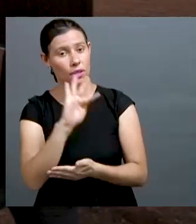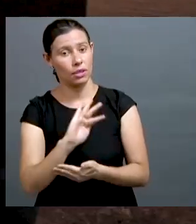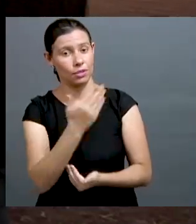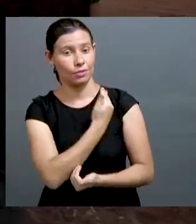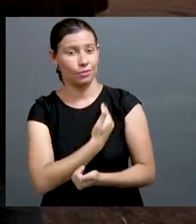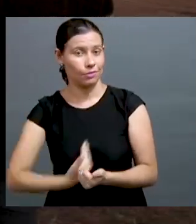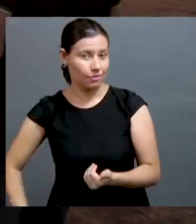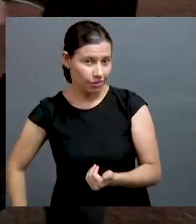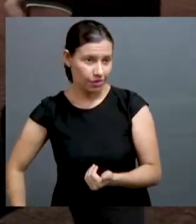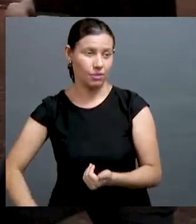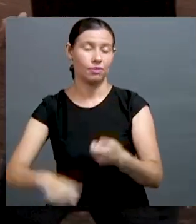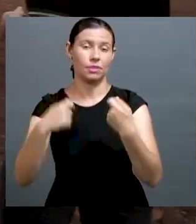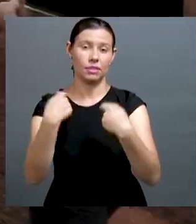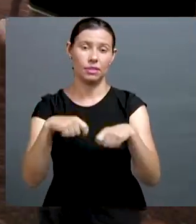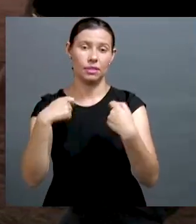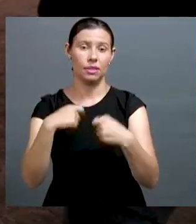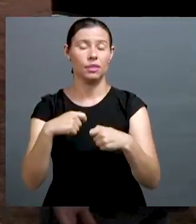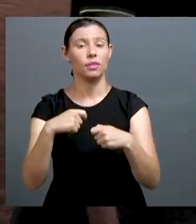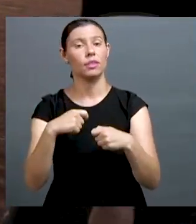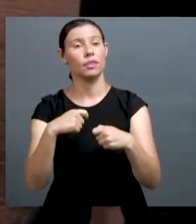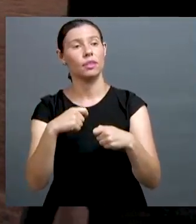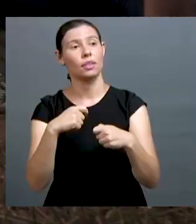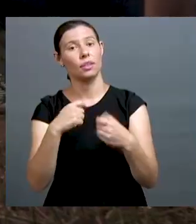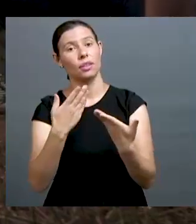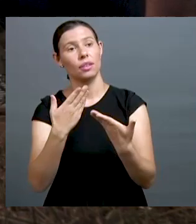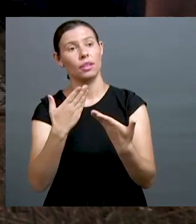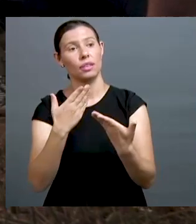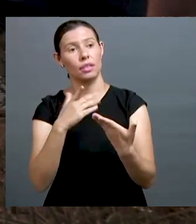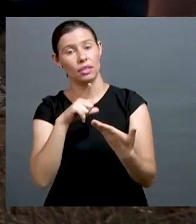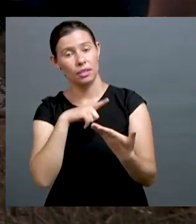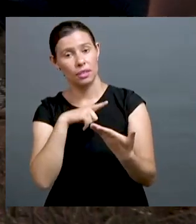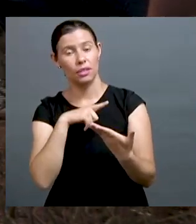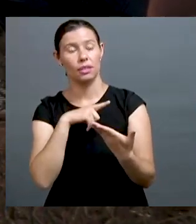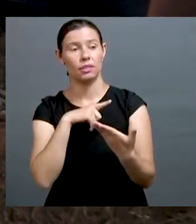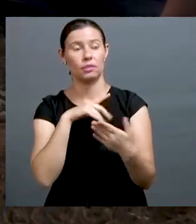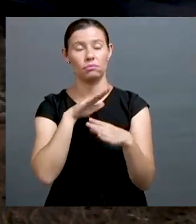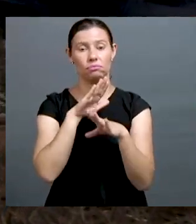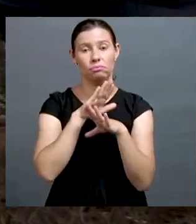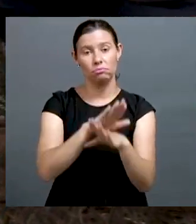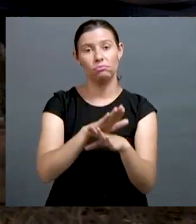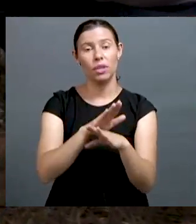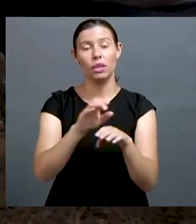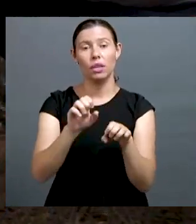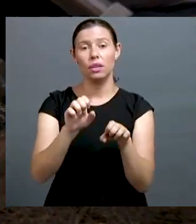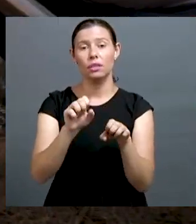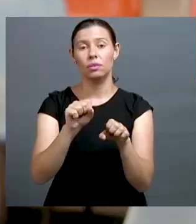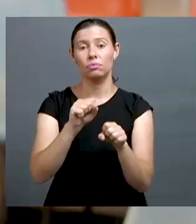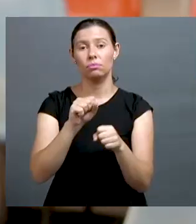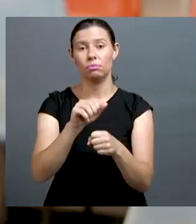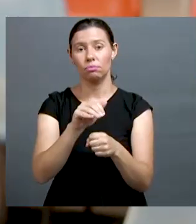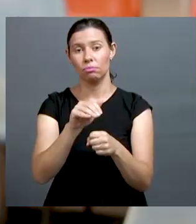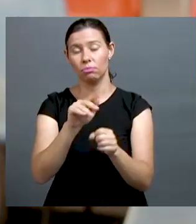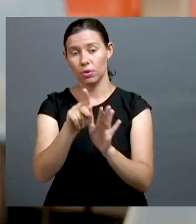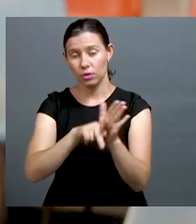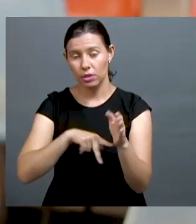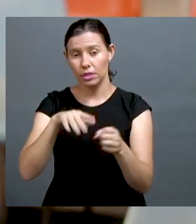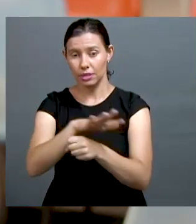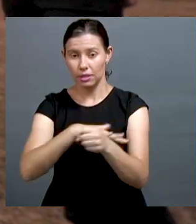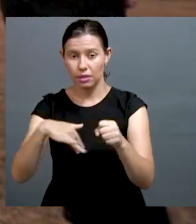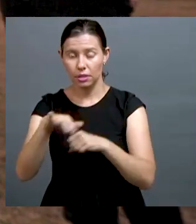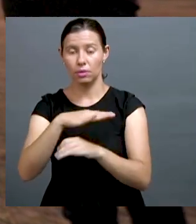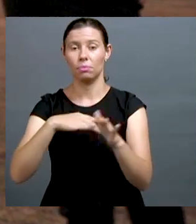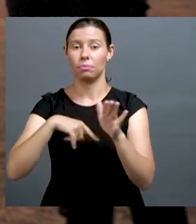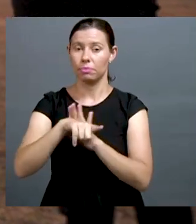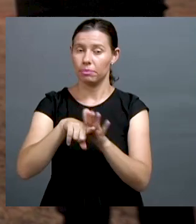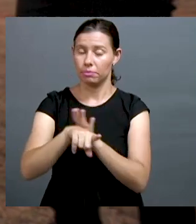A universidade, ela é pública, então ela tem que ter um retorno para a sociedade, né, a formação de recursos humanos.